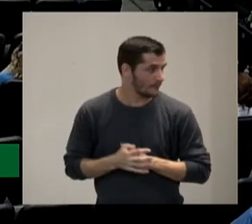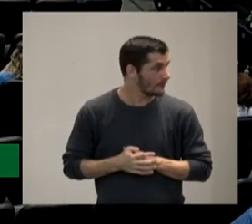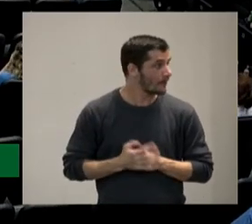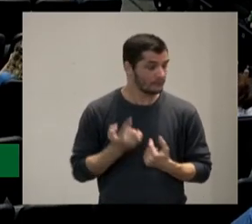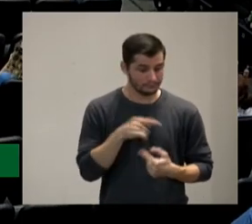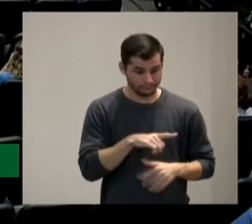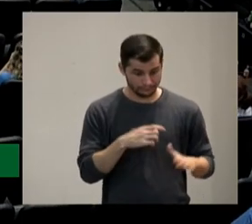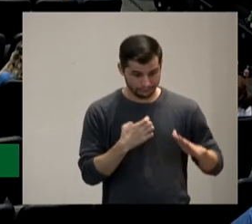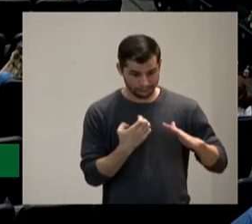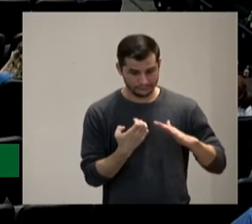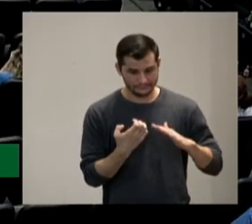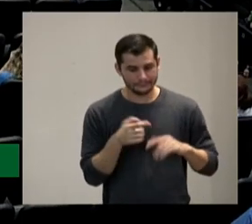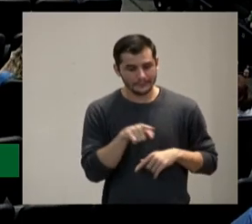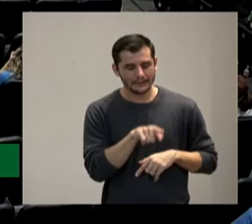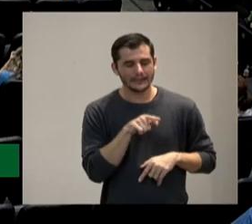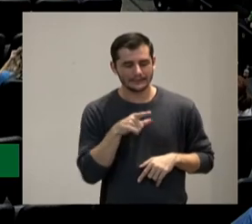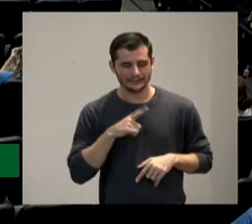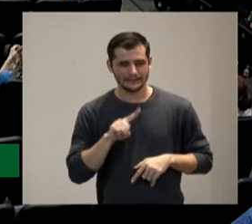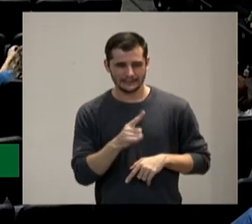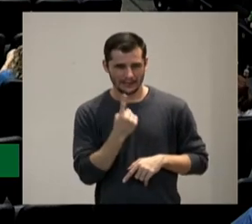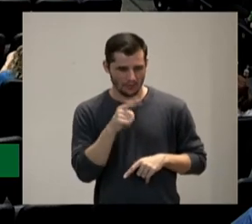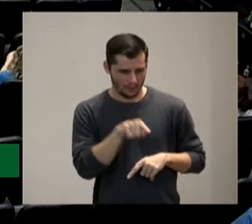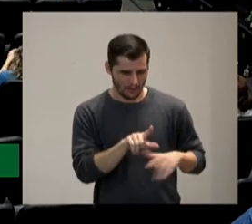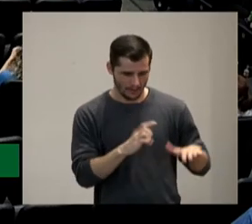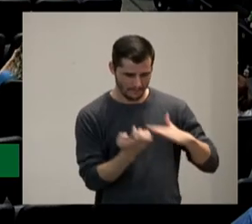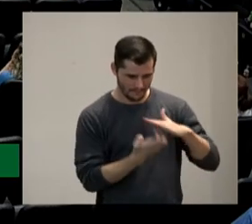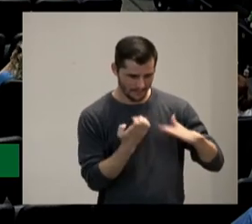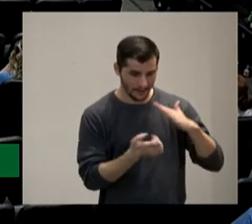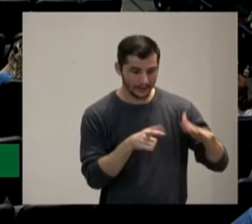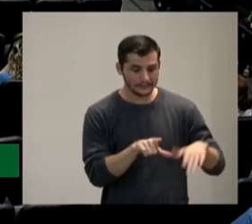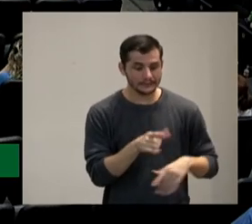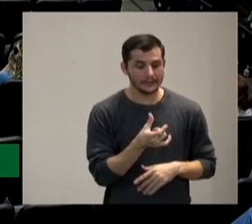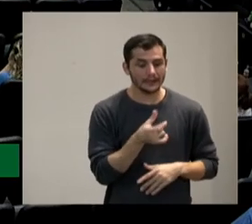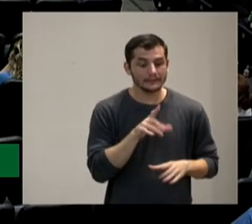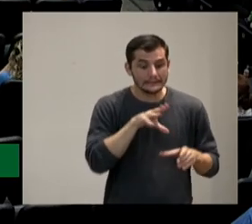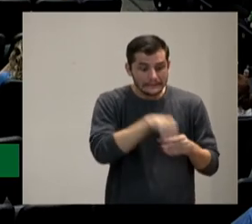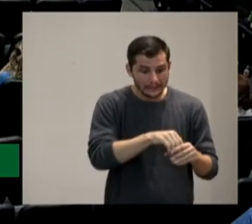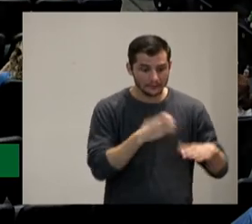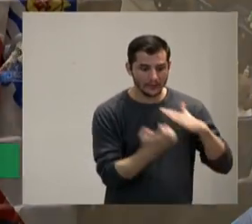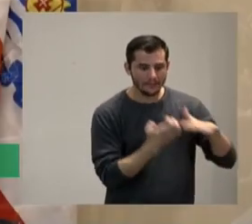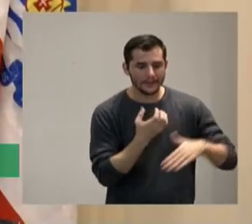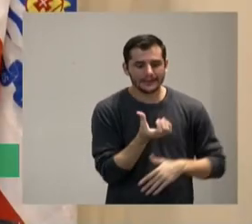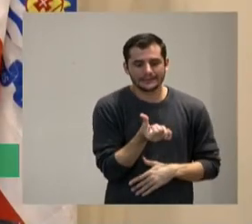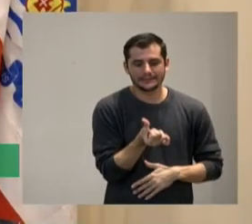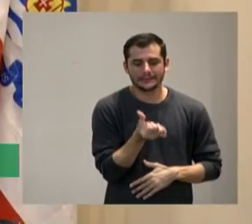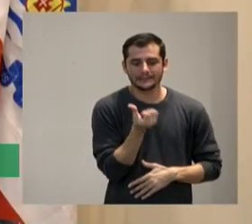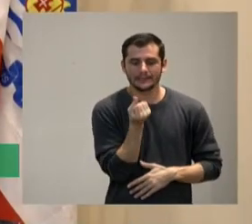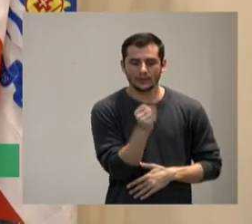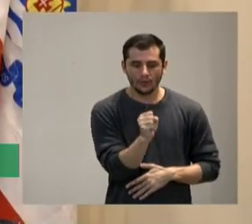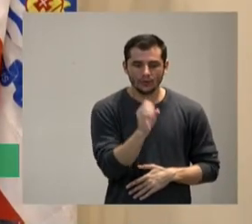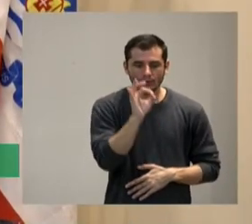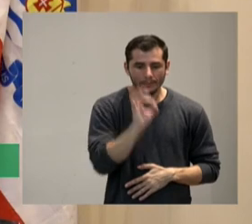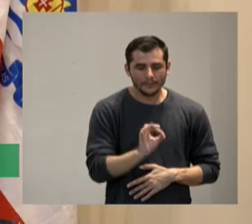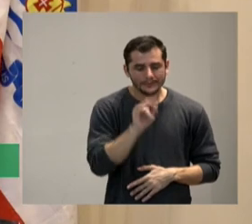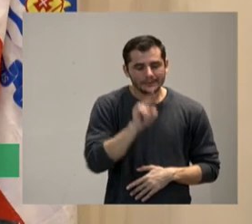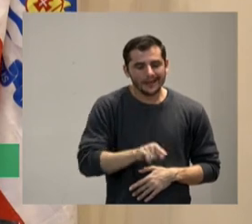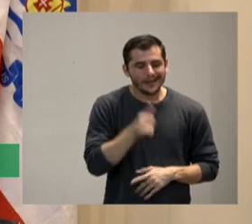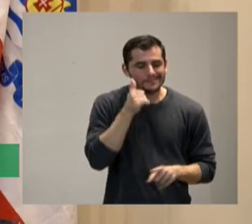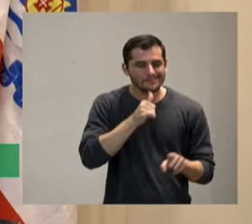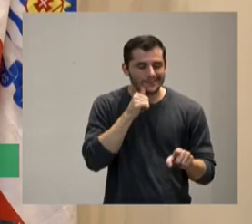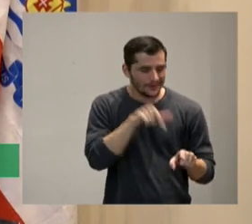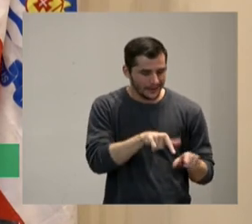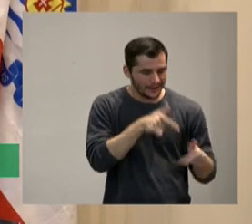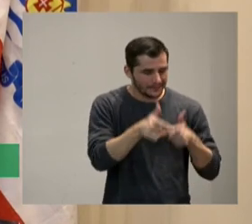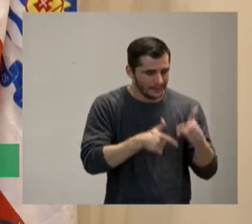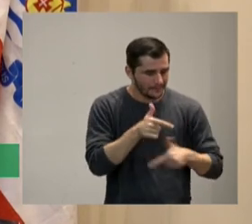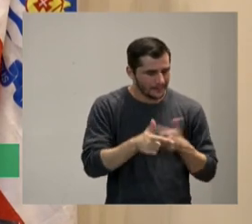de inclusão 68% da nossa população é mulher eu falei poxa diferente o que você fez não nada